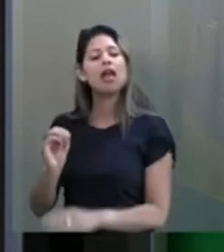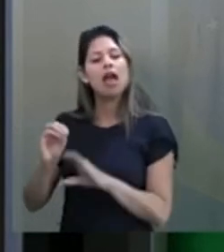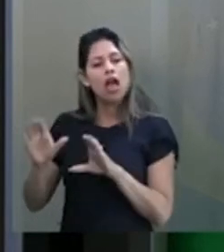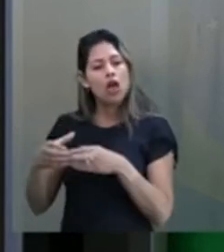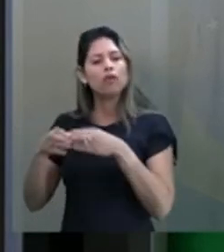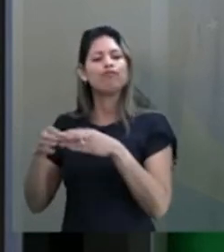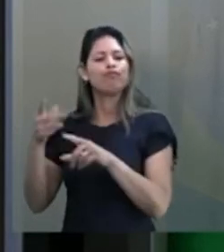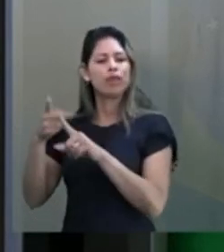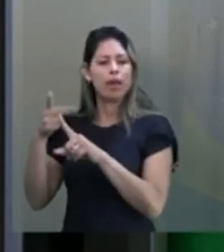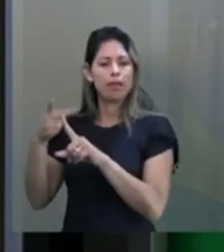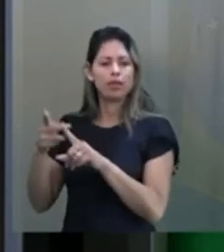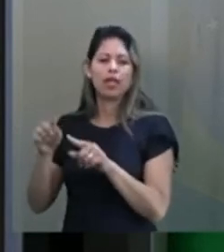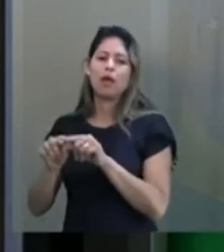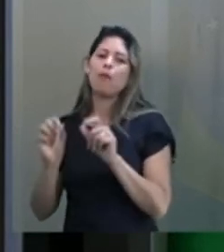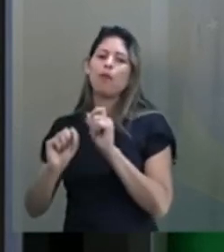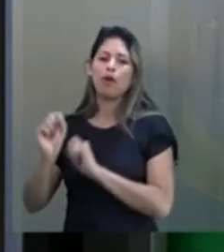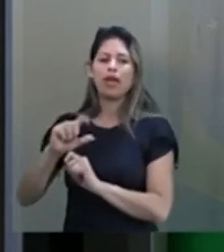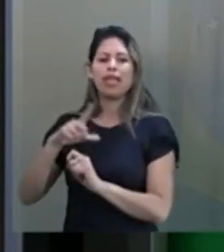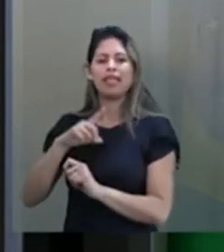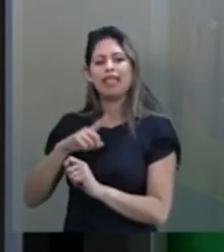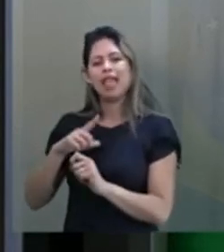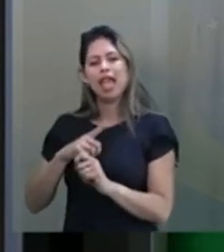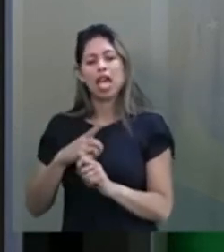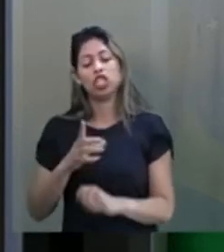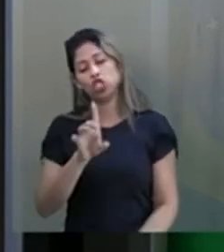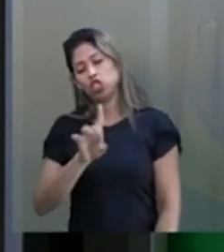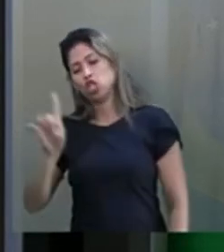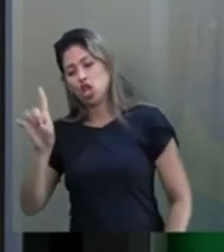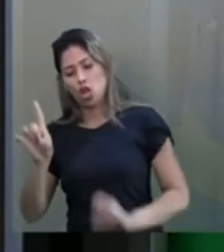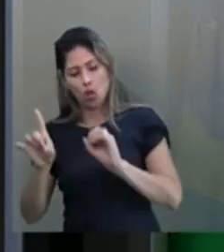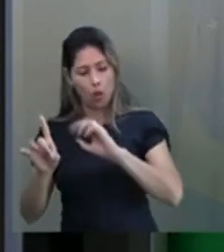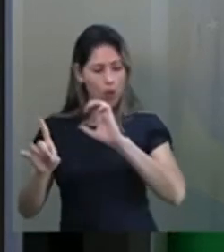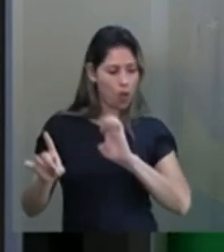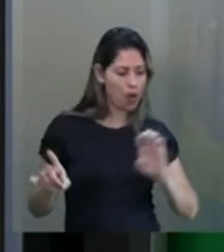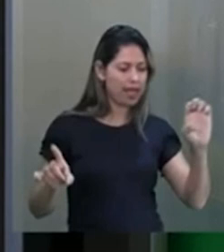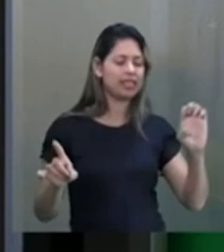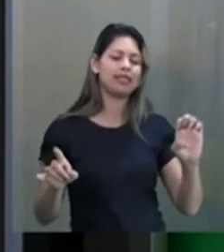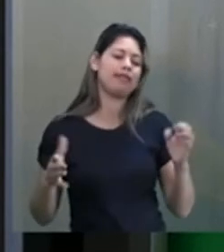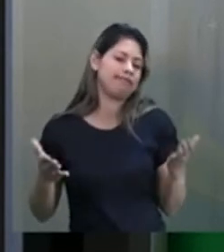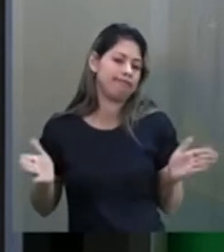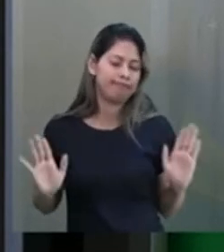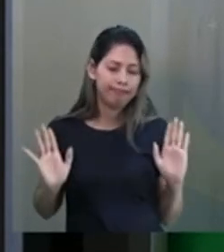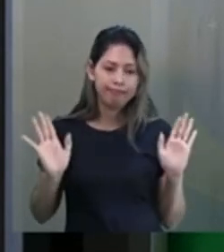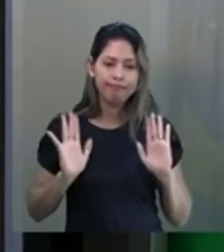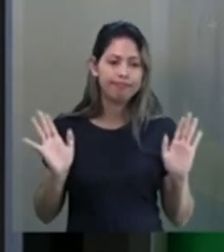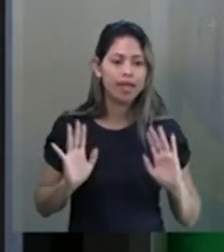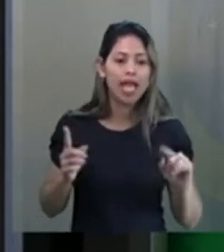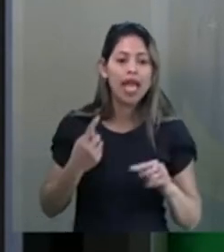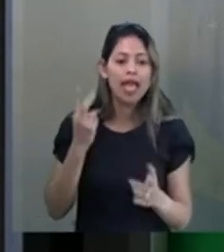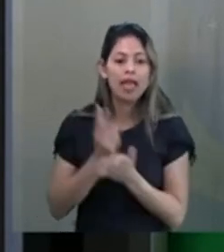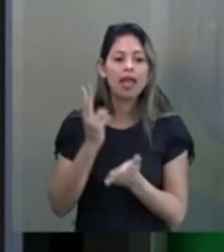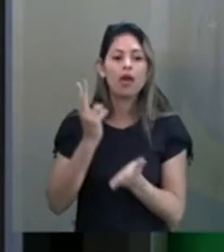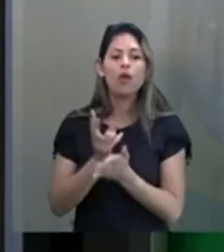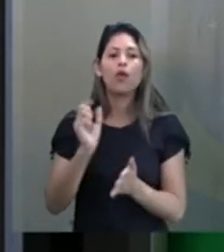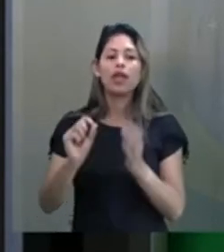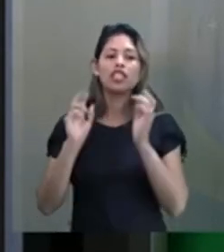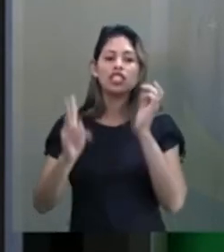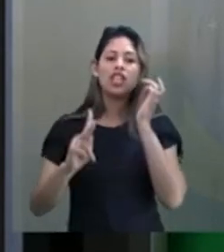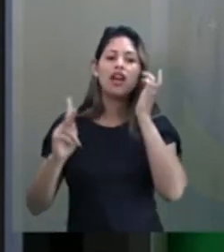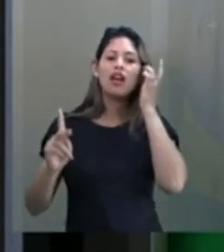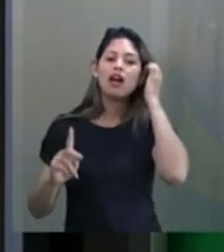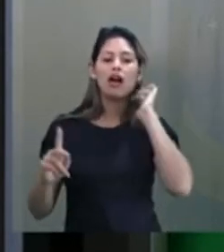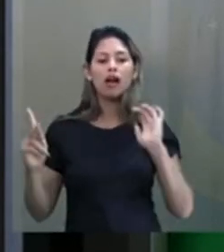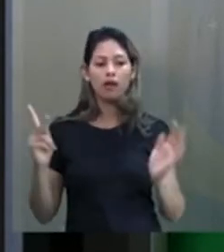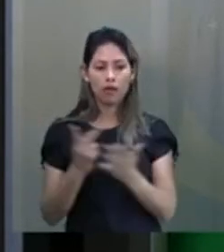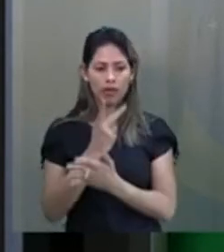parte ou está em defesa de corporações de direita ou está em defesa de corporações de esquerda. A mesma coisa acontece com o salário do